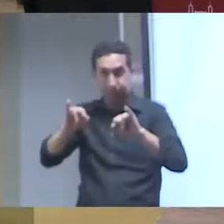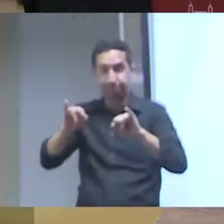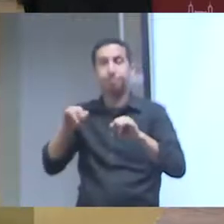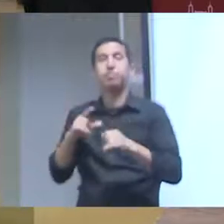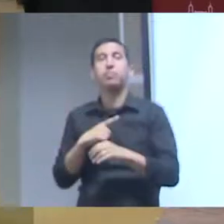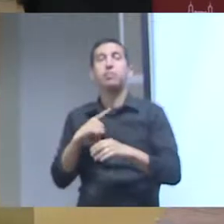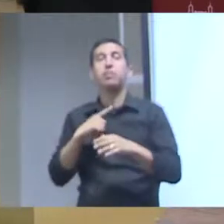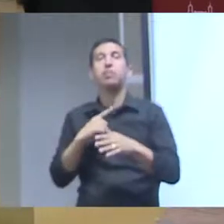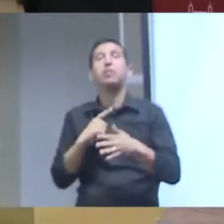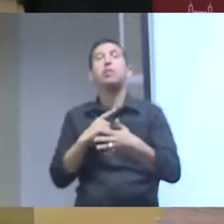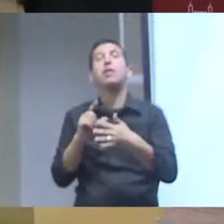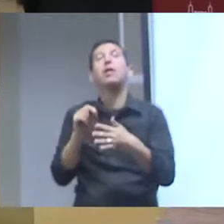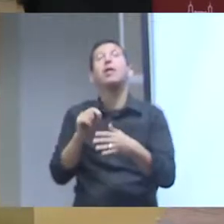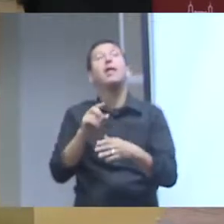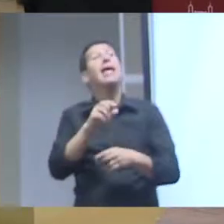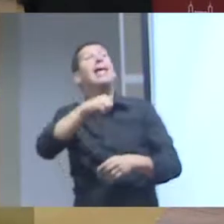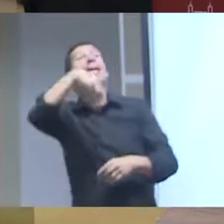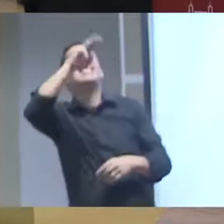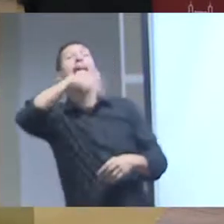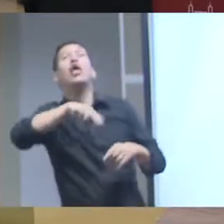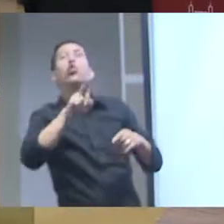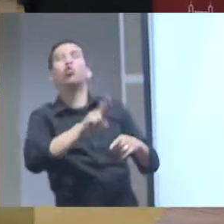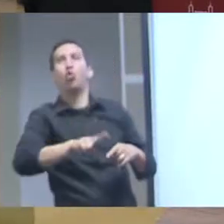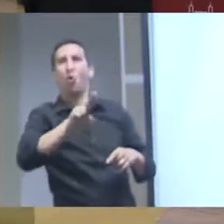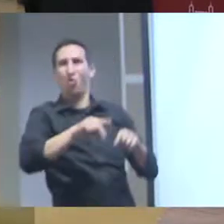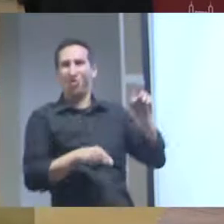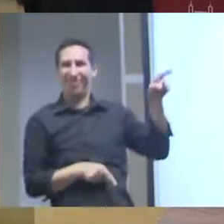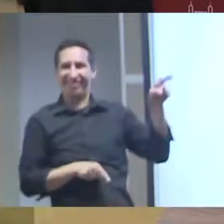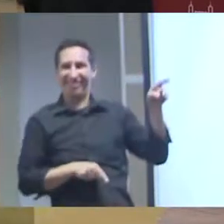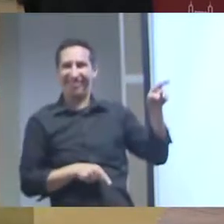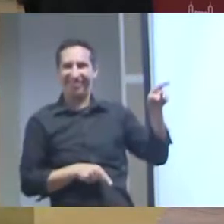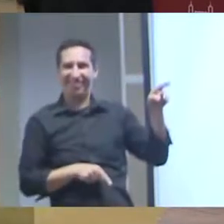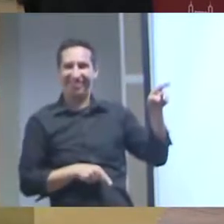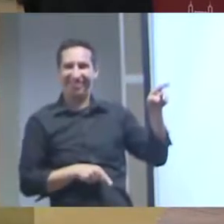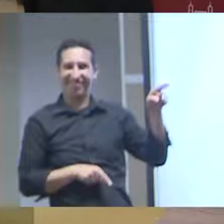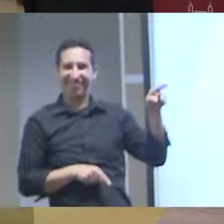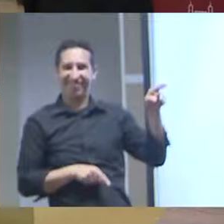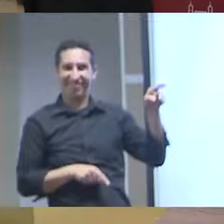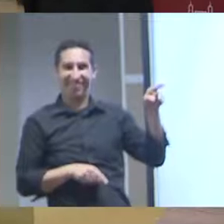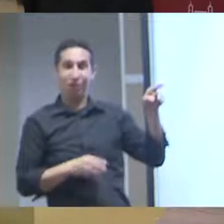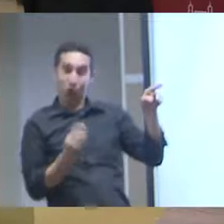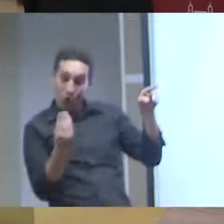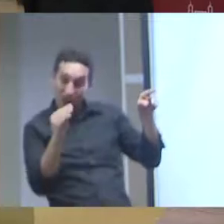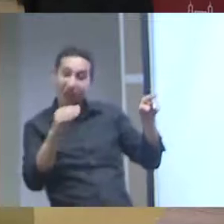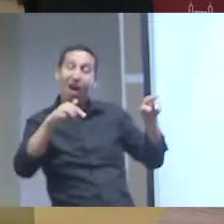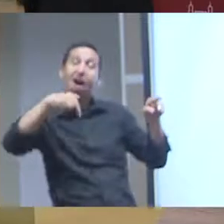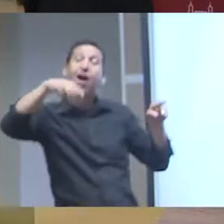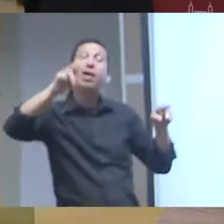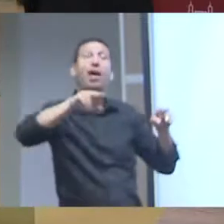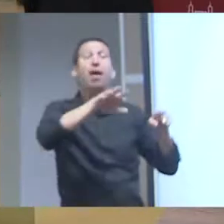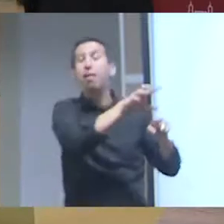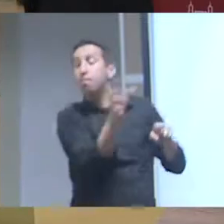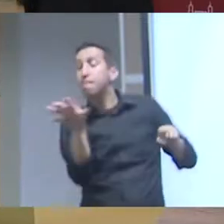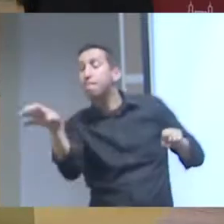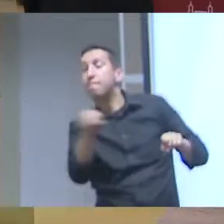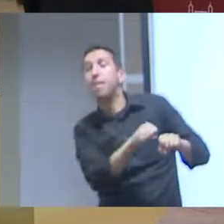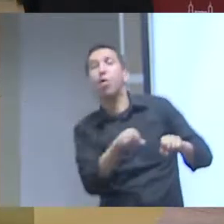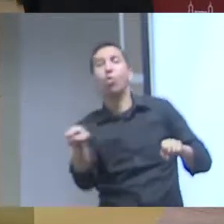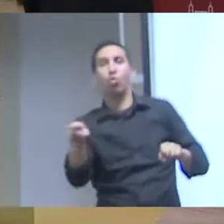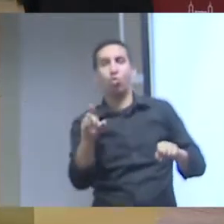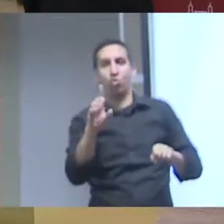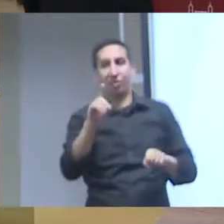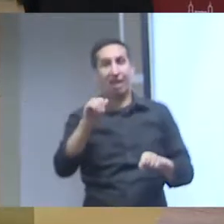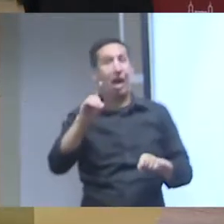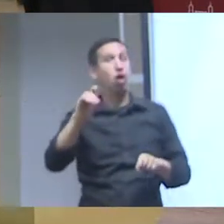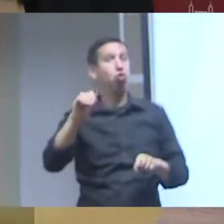utópica até identificando como a Sarita trouxe na apresentação dela quem é o publicador daquela visualização quais são os